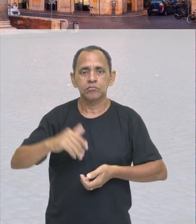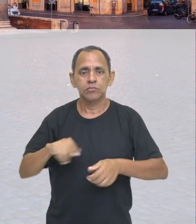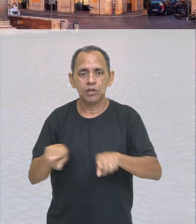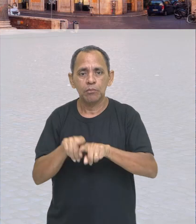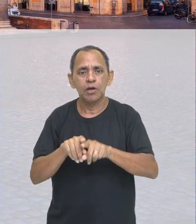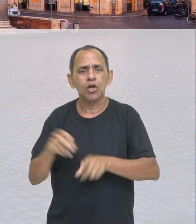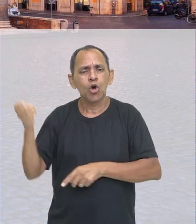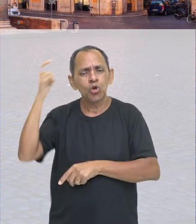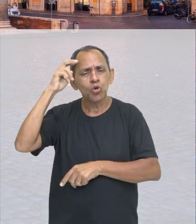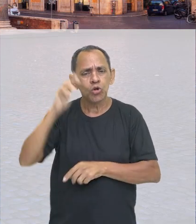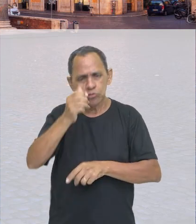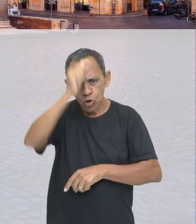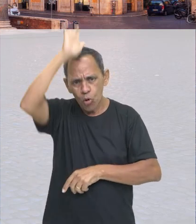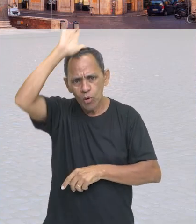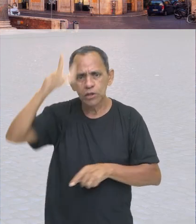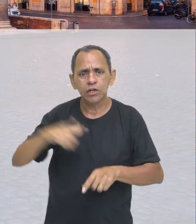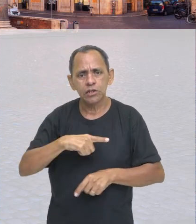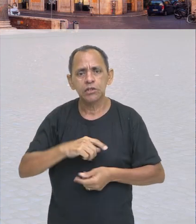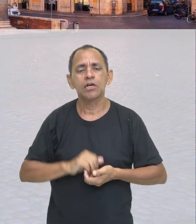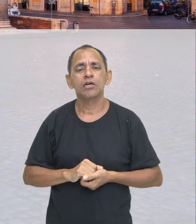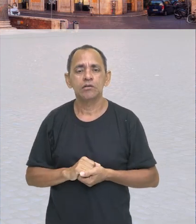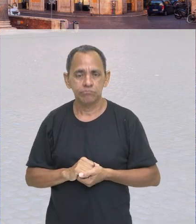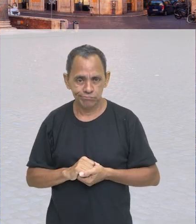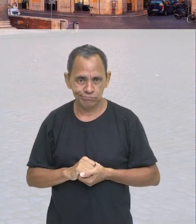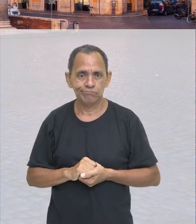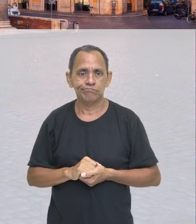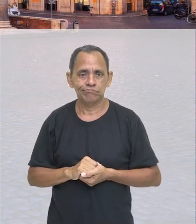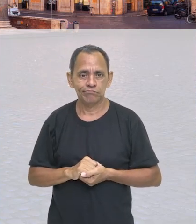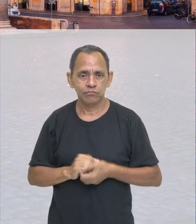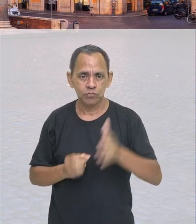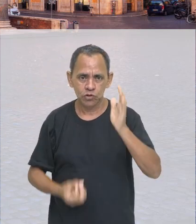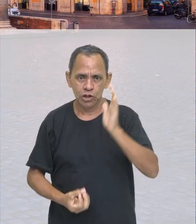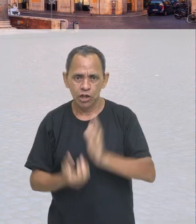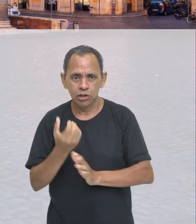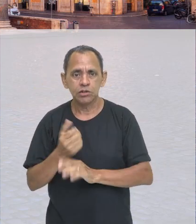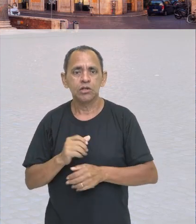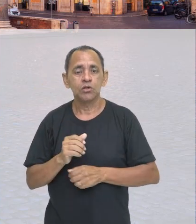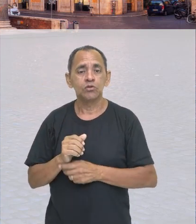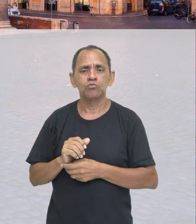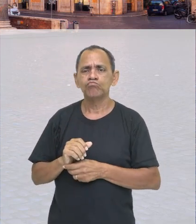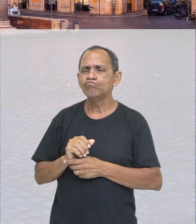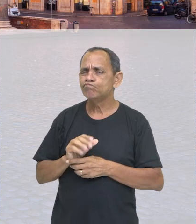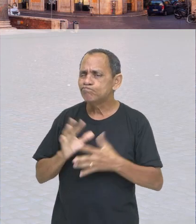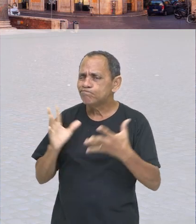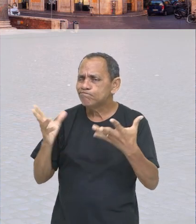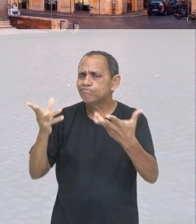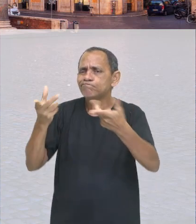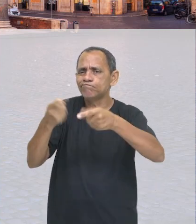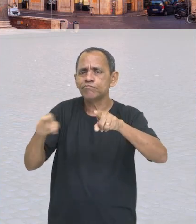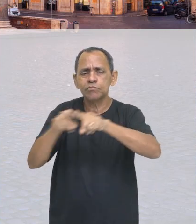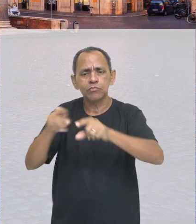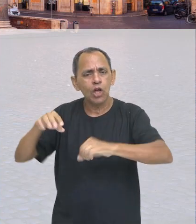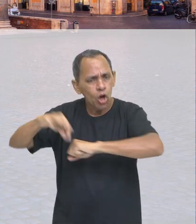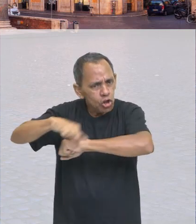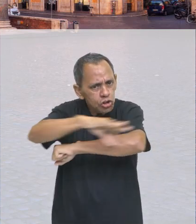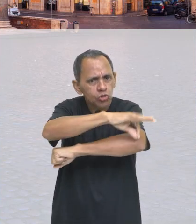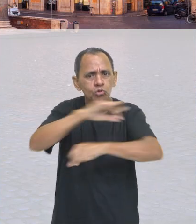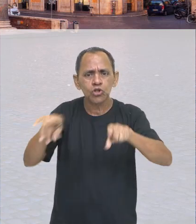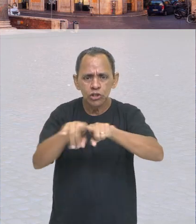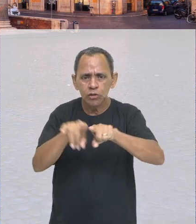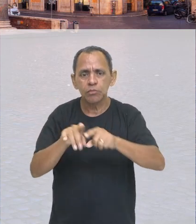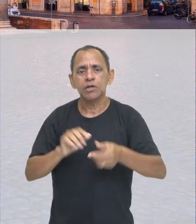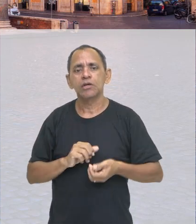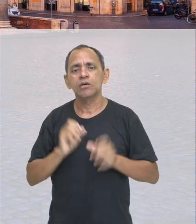romana, por sua vez, também tem seus legados incríveis, como, no caso, da arquitetura, não só da arquitetura, como